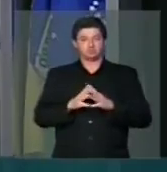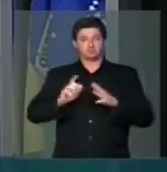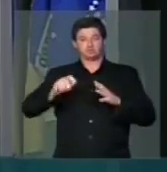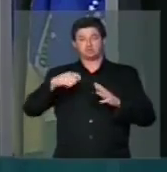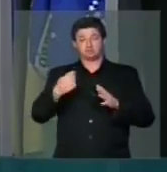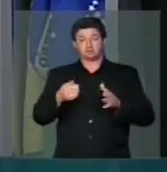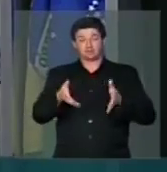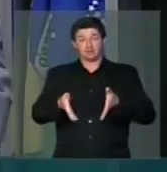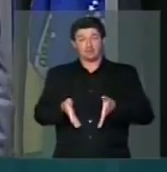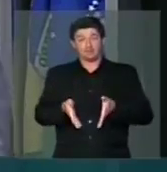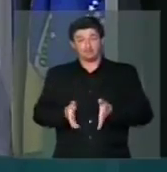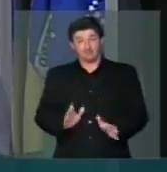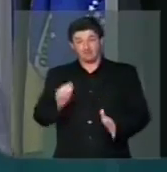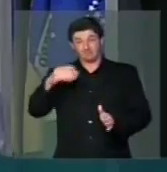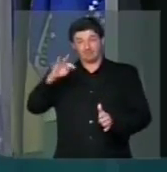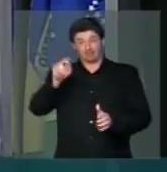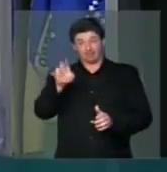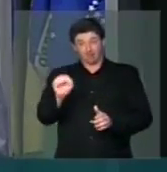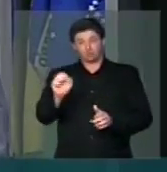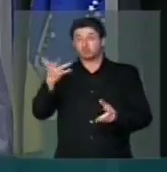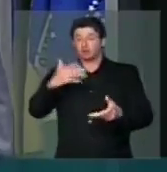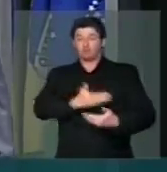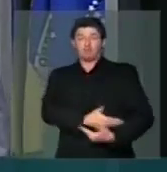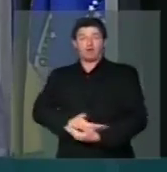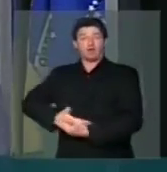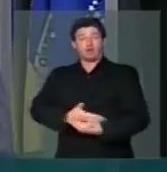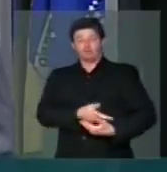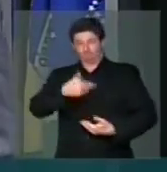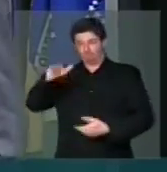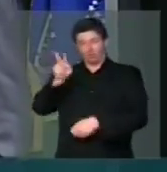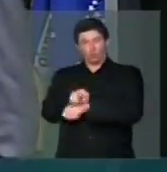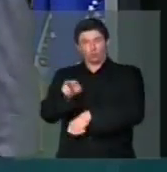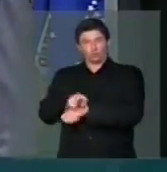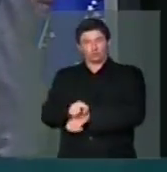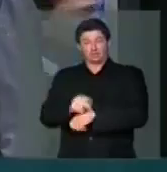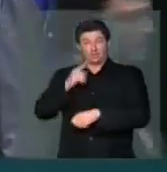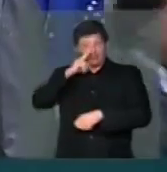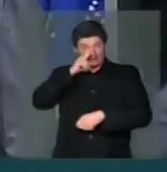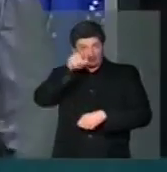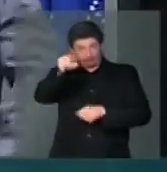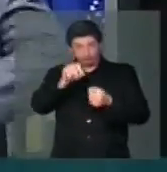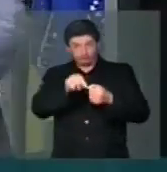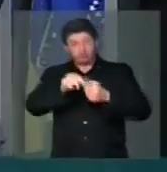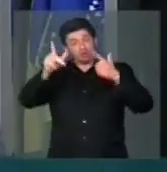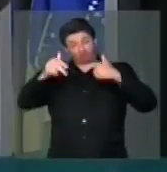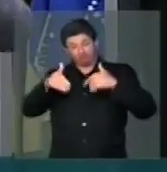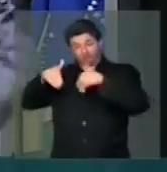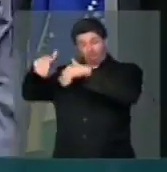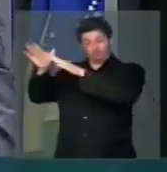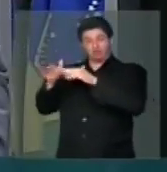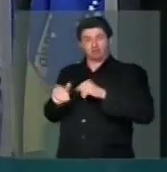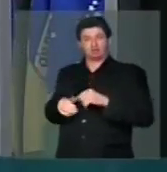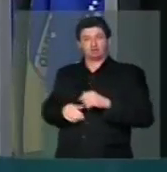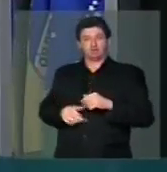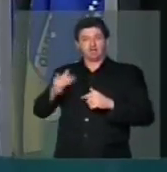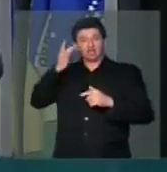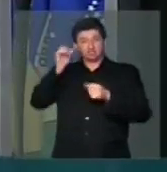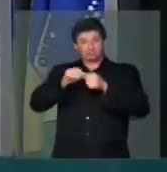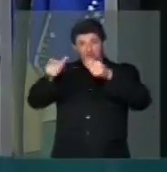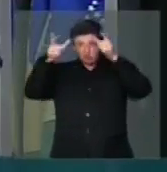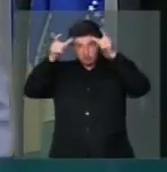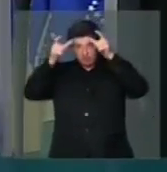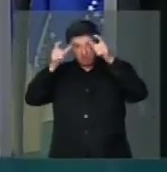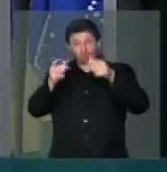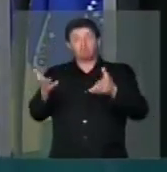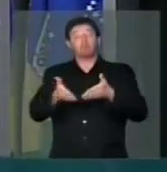pariu, Matheus, embale, carregue esta crise para lá. Se a Dilma faz o diabo, nós